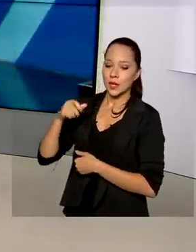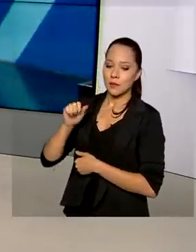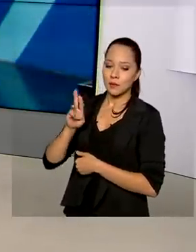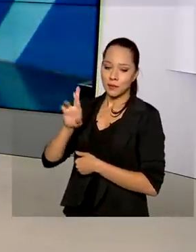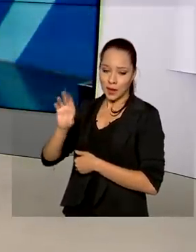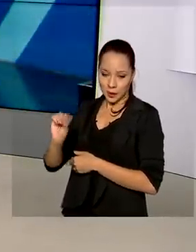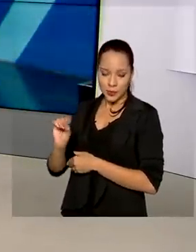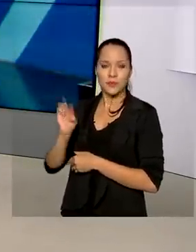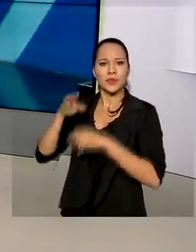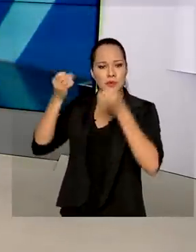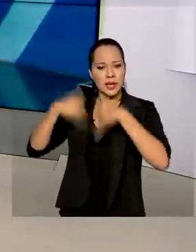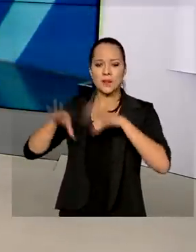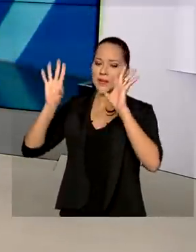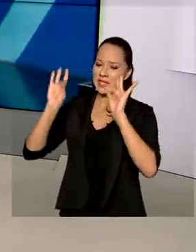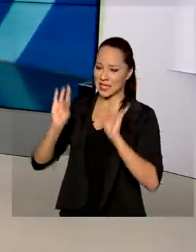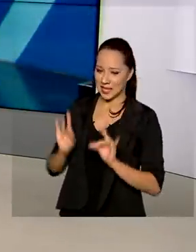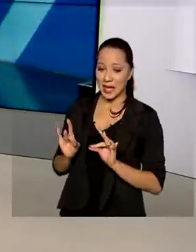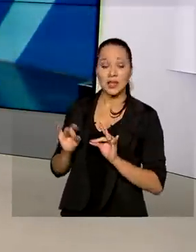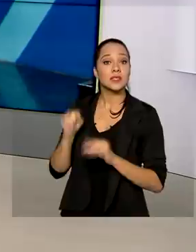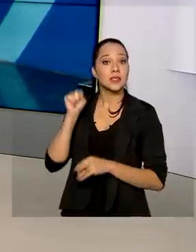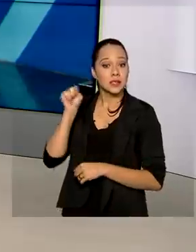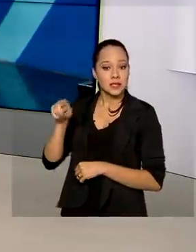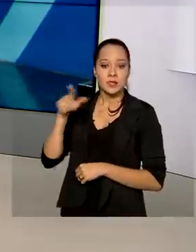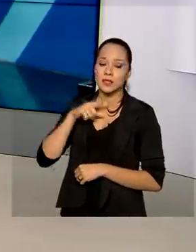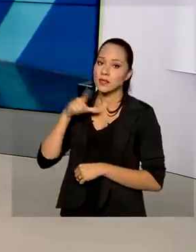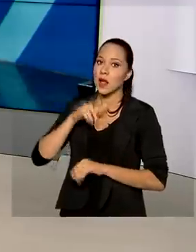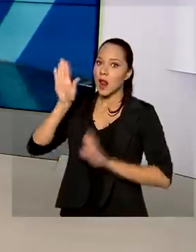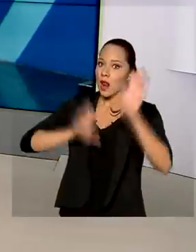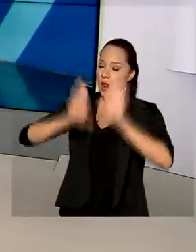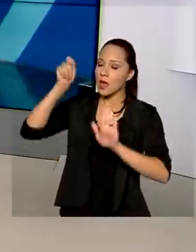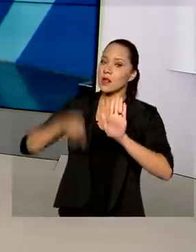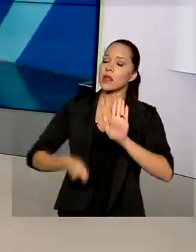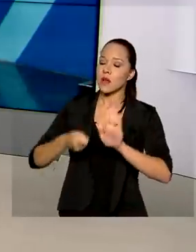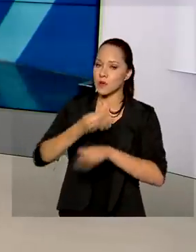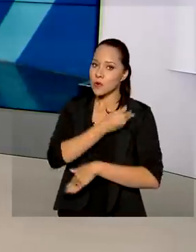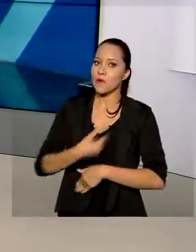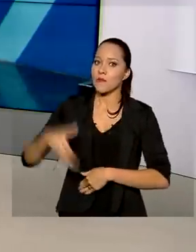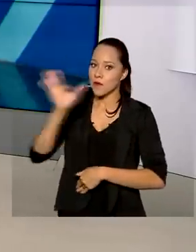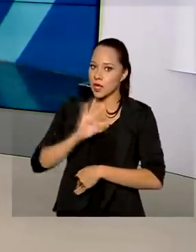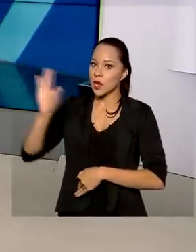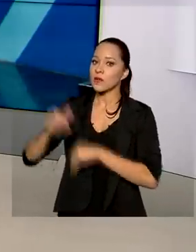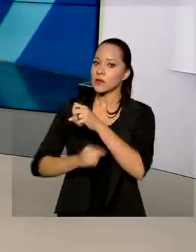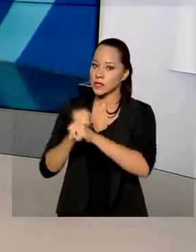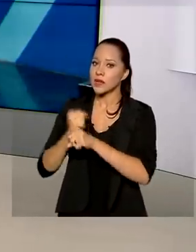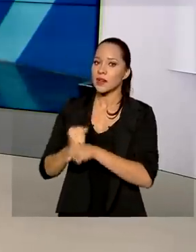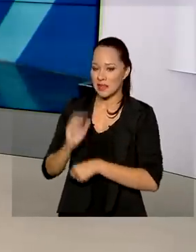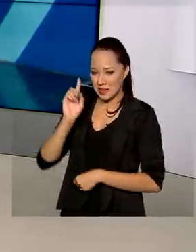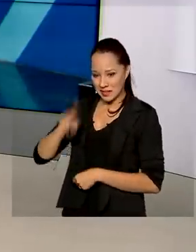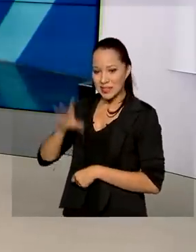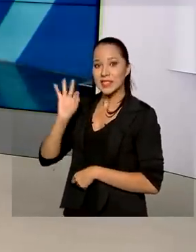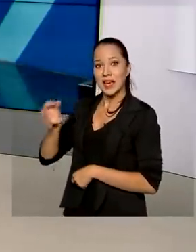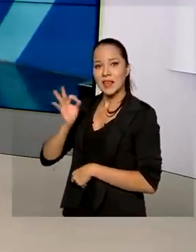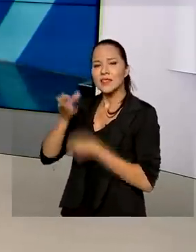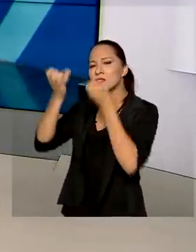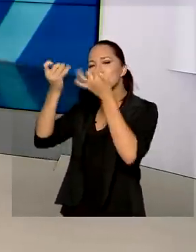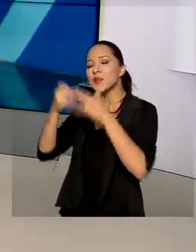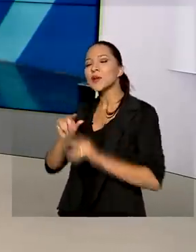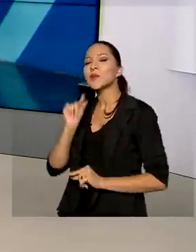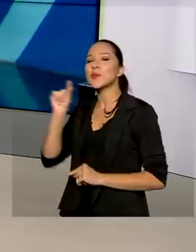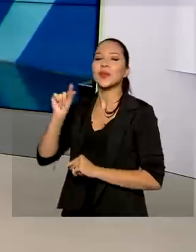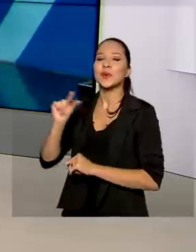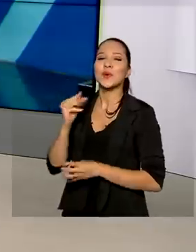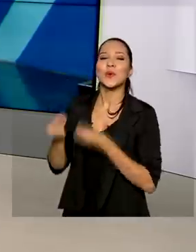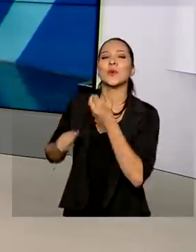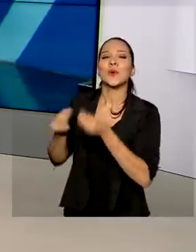detalhes sobre isso, afinal, esse é um dos grandes leilões do governo federal neste ano. Não é mesmo, Pablo? Conta um pouco aí para a